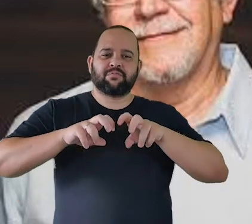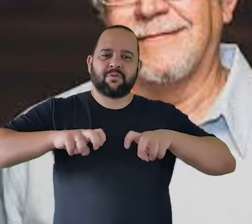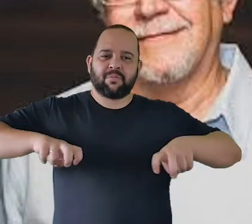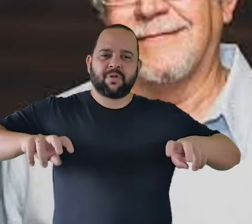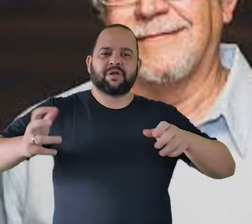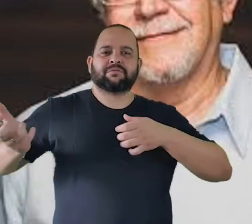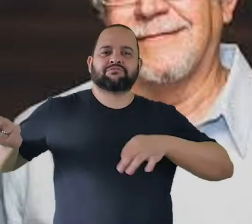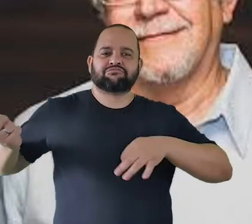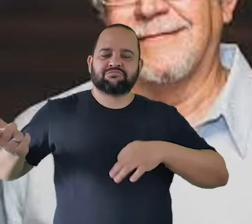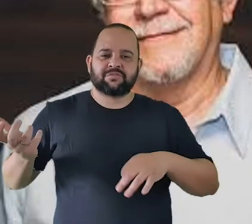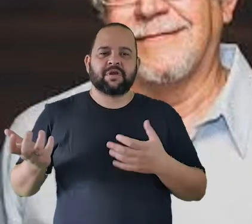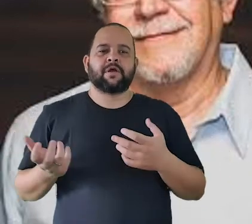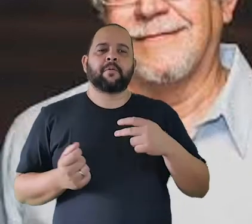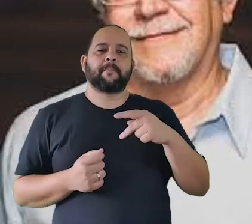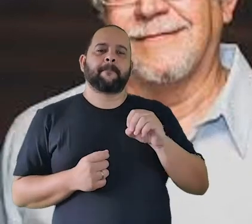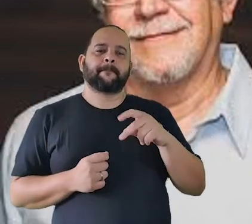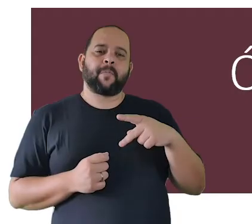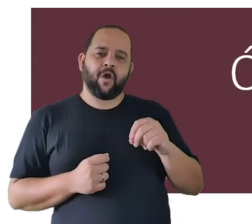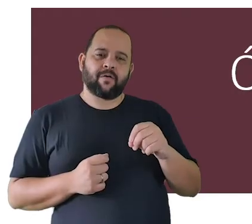loucura